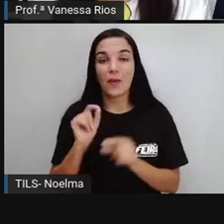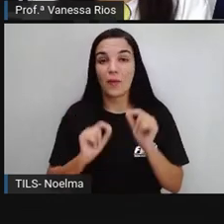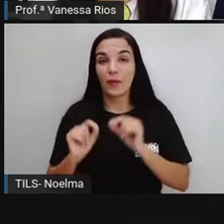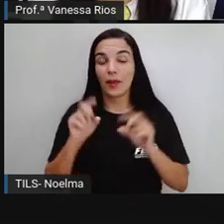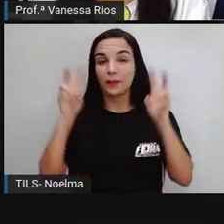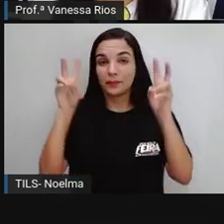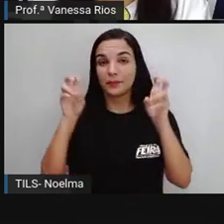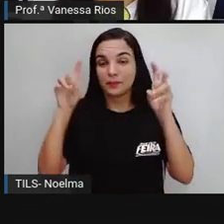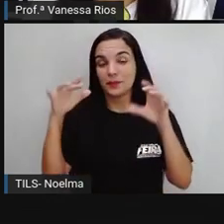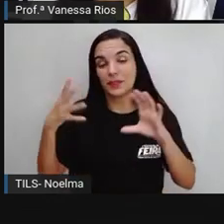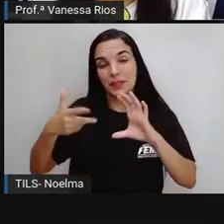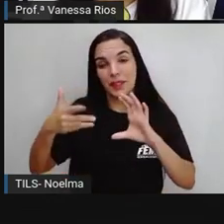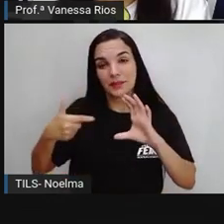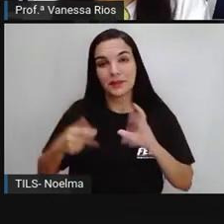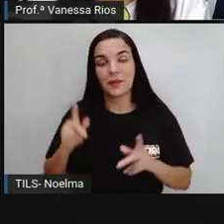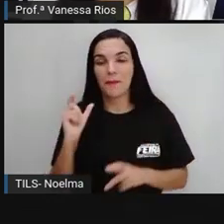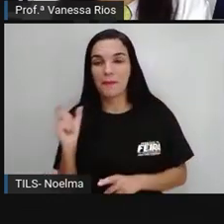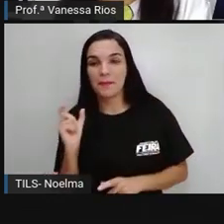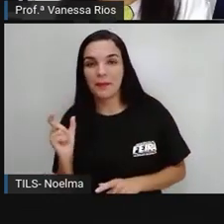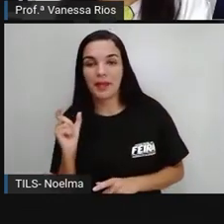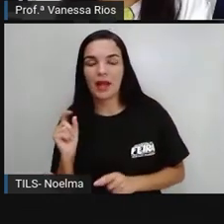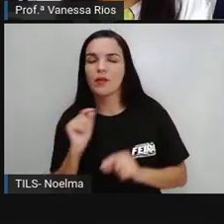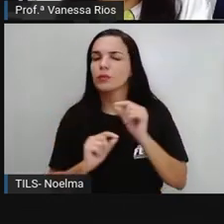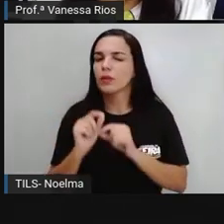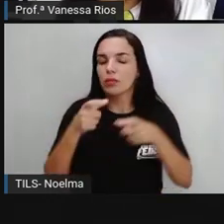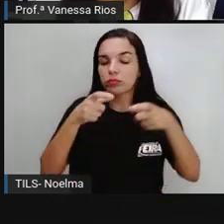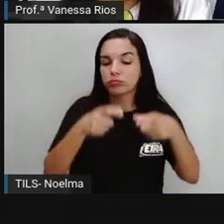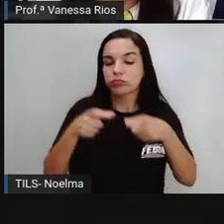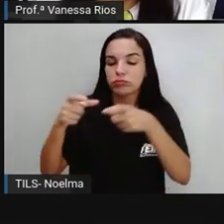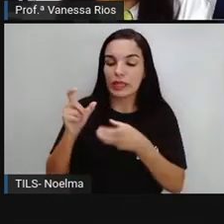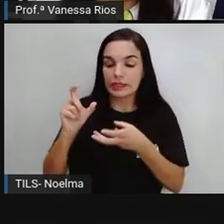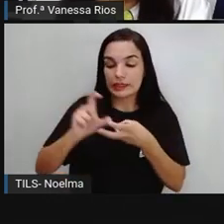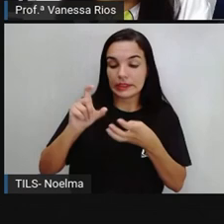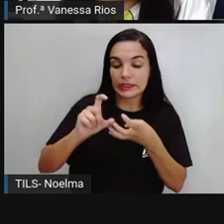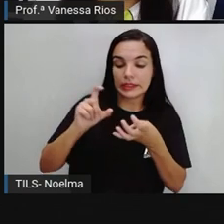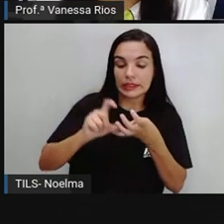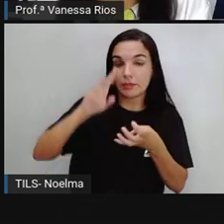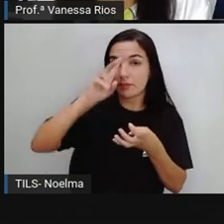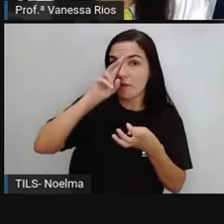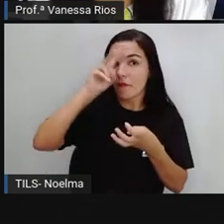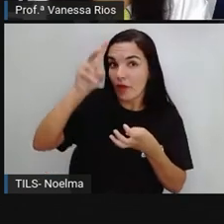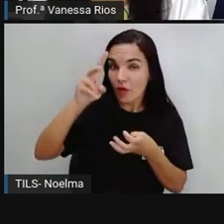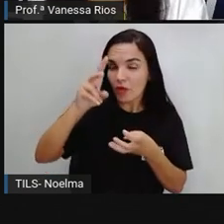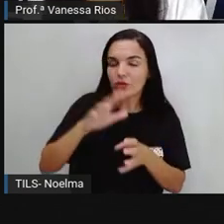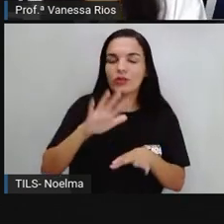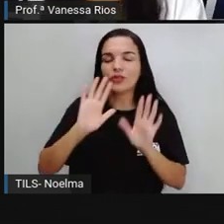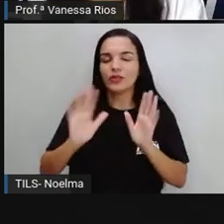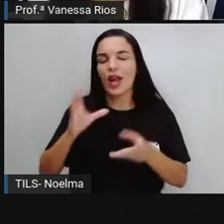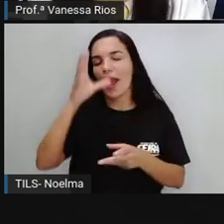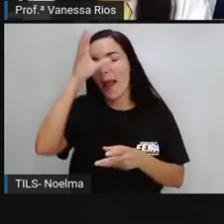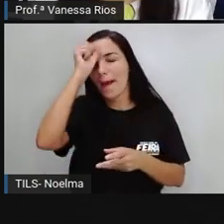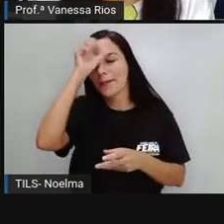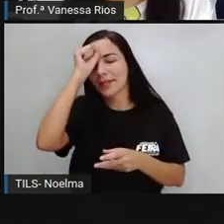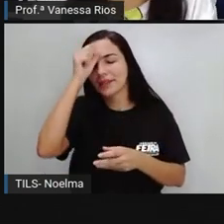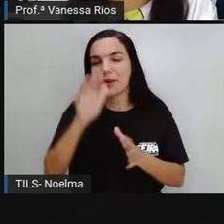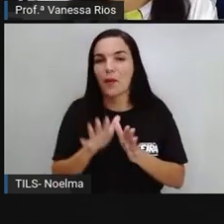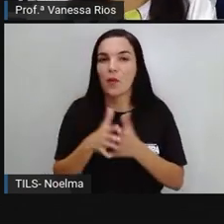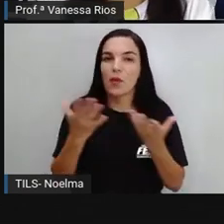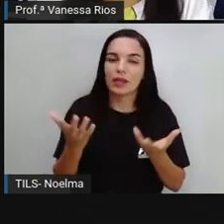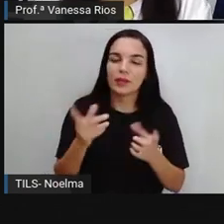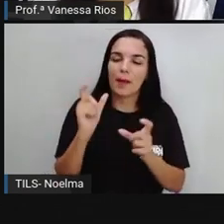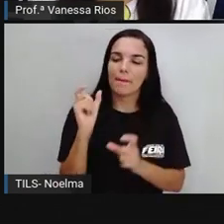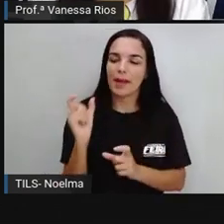classificação das palavras em relação à localização das sílabas tônicas. A gente aprendeu aí quando uma palavra é